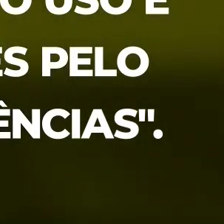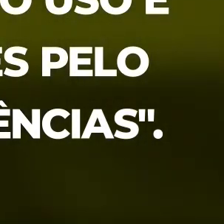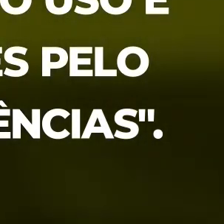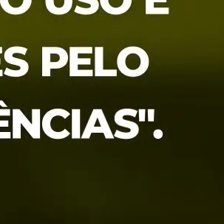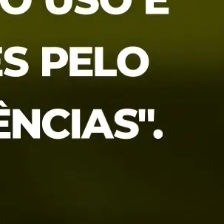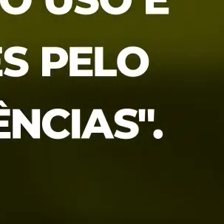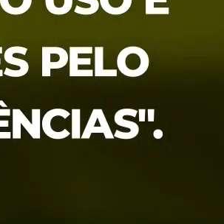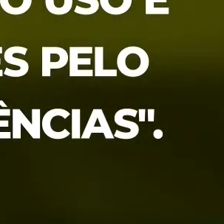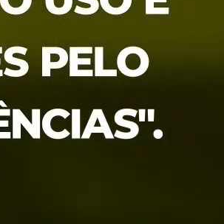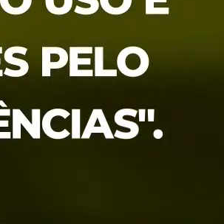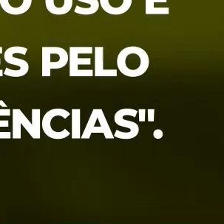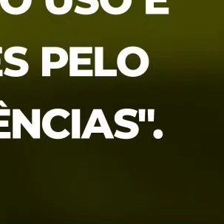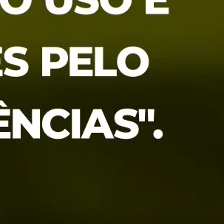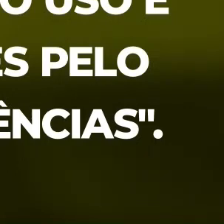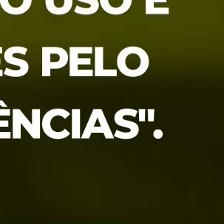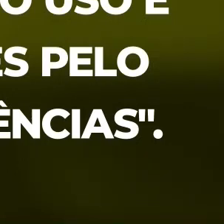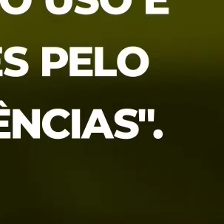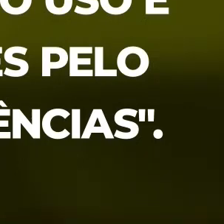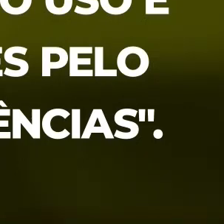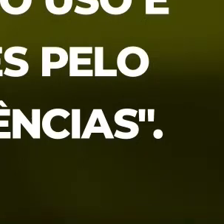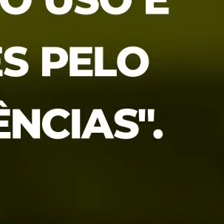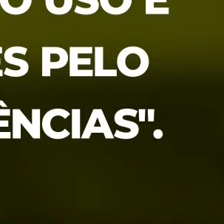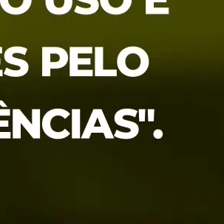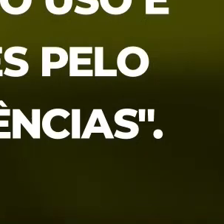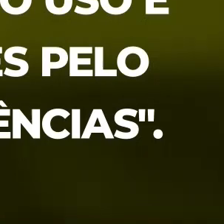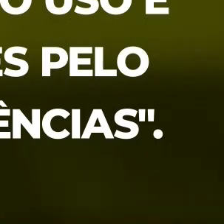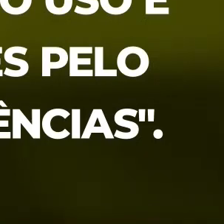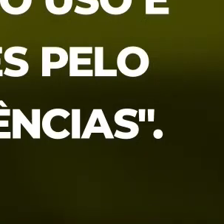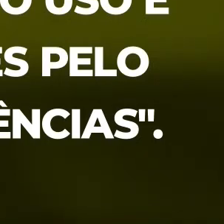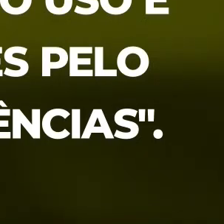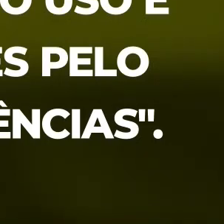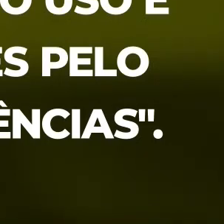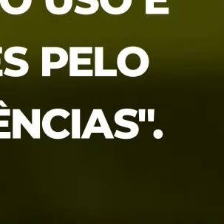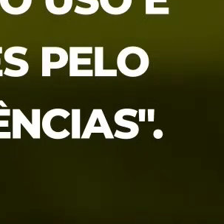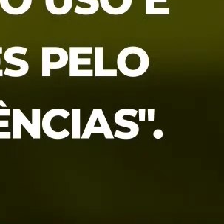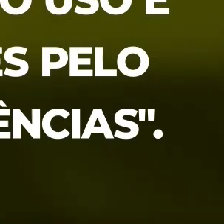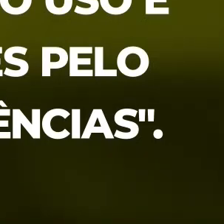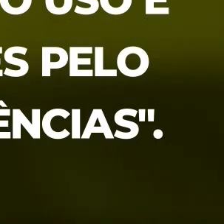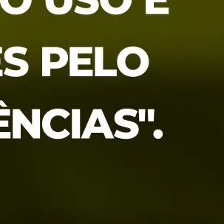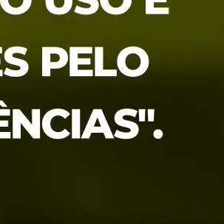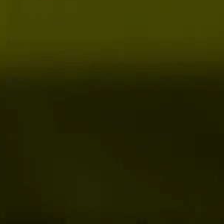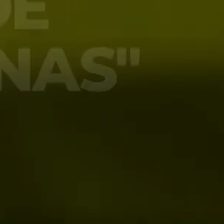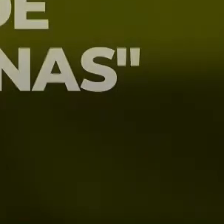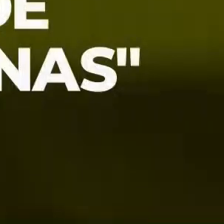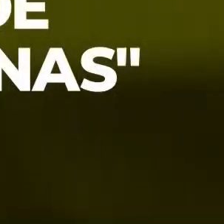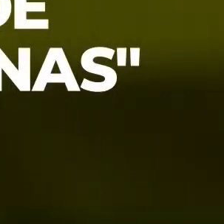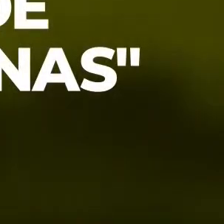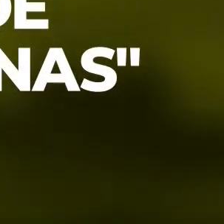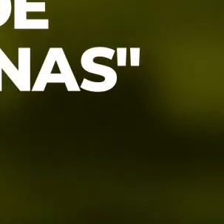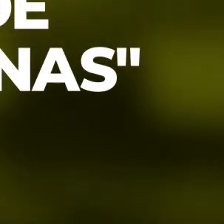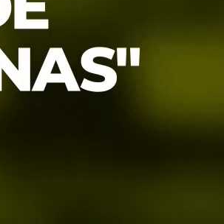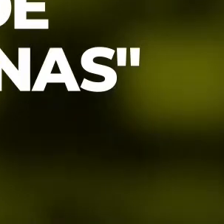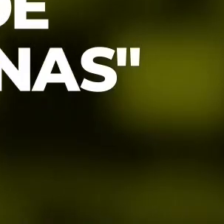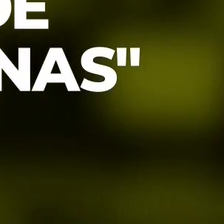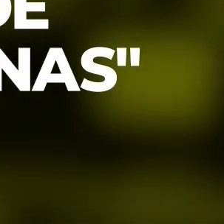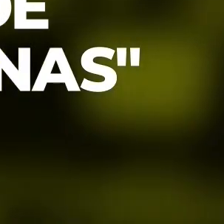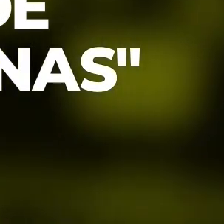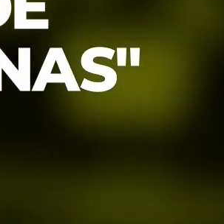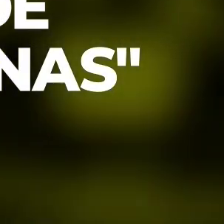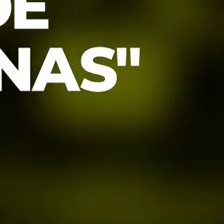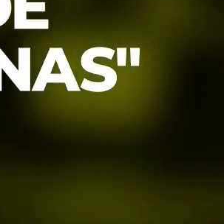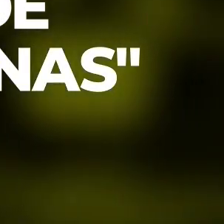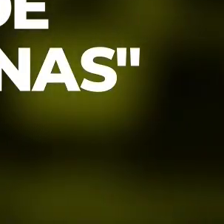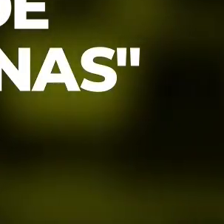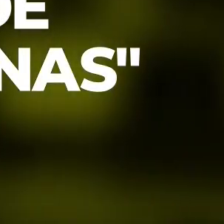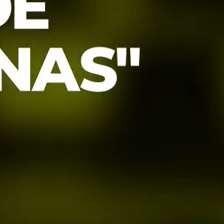regulamenta o uso e a ocupação do solo e o exercício de atividades pelo setor público e privado. O outro projeto, também de autoria